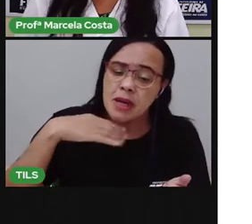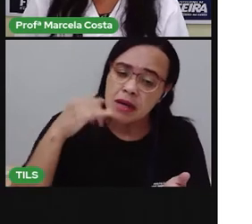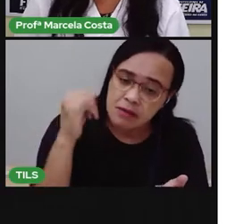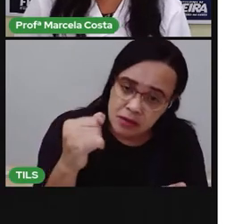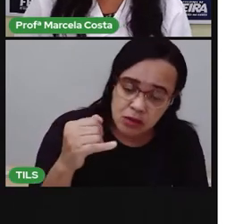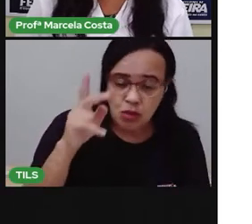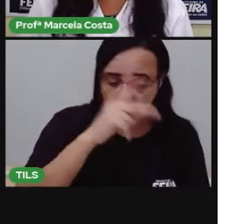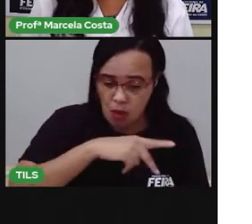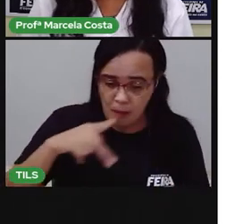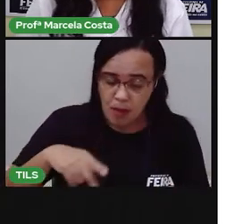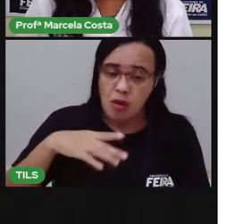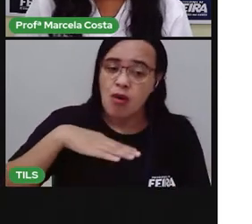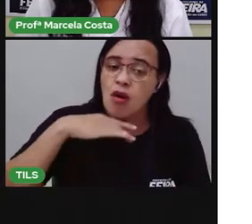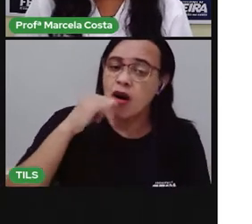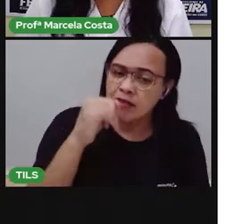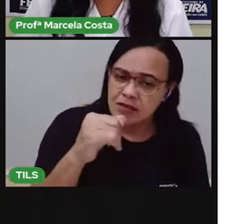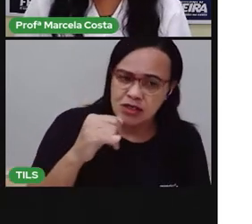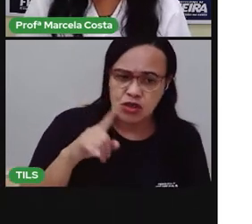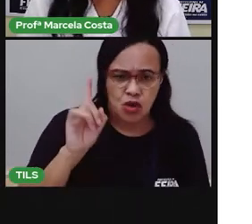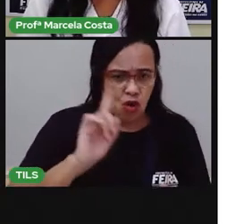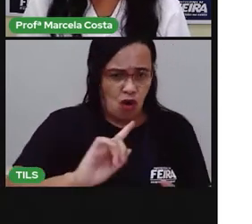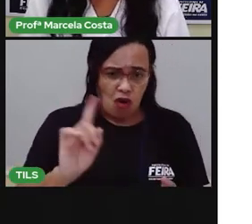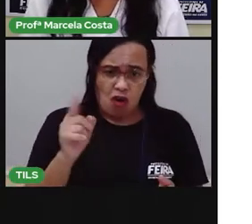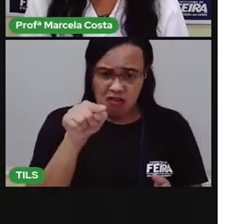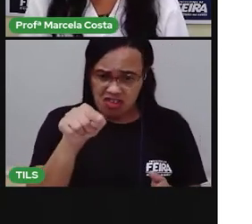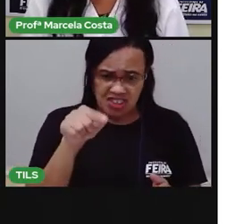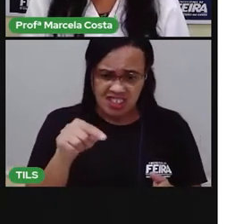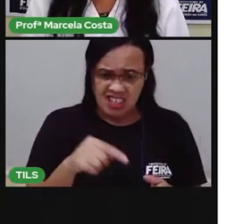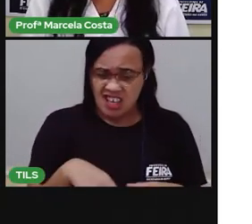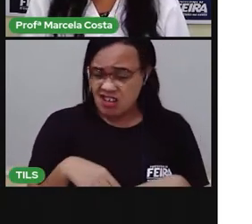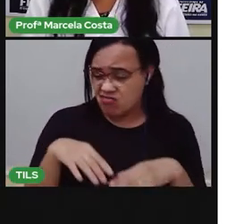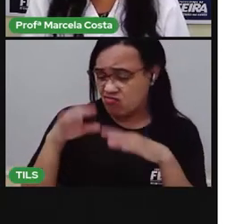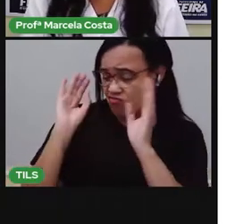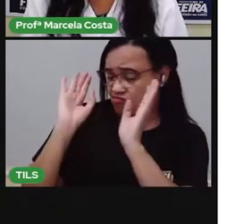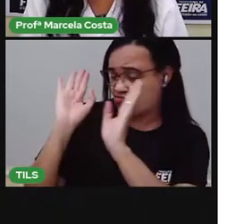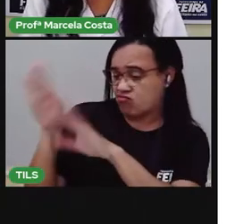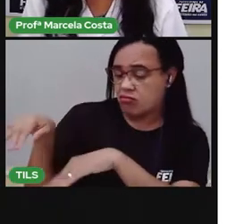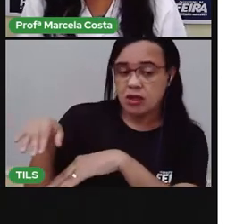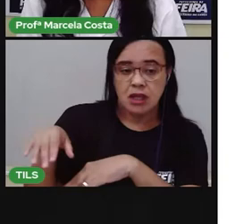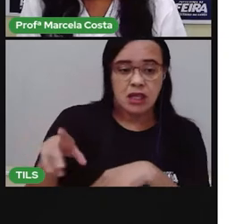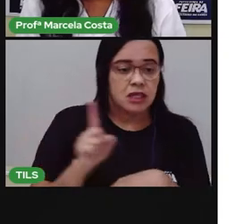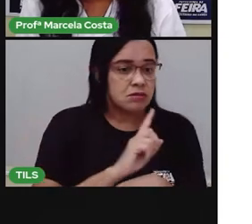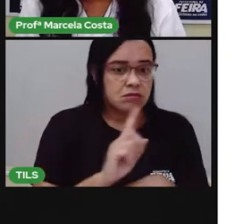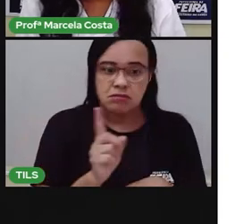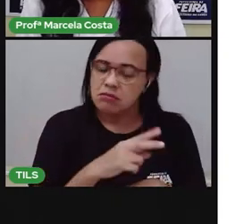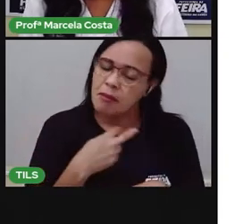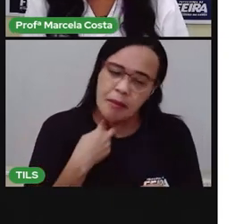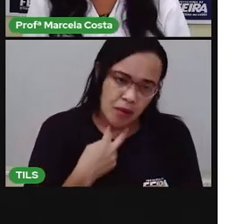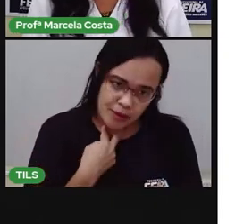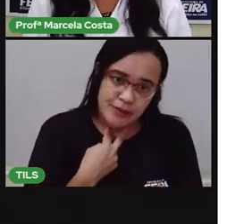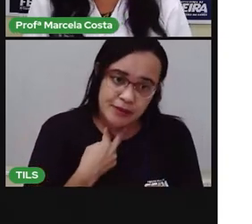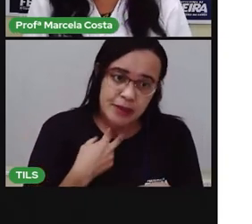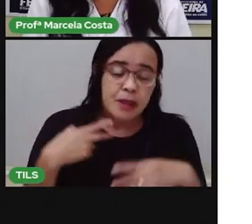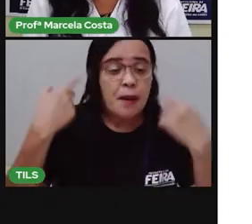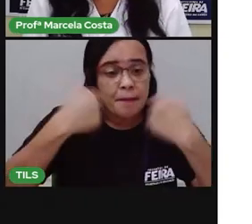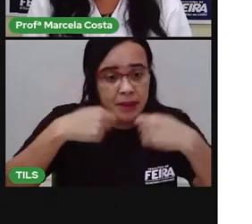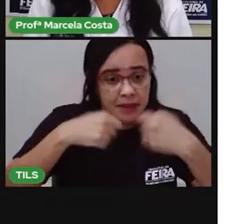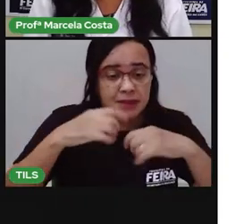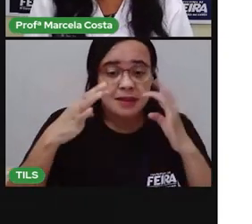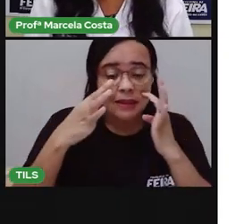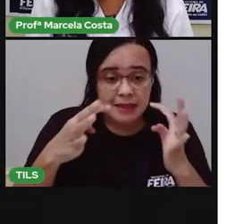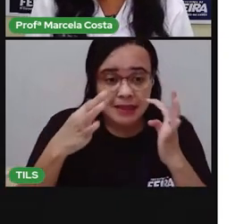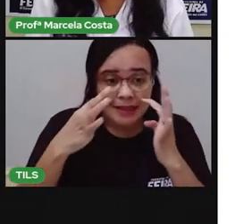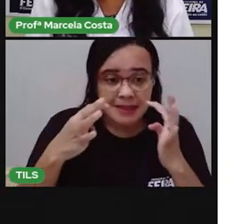fogão e se queimou, você pode ligar para alguns desses serviços de emergência, como